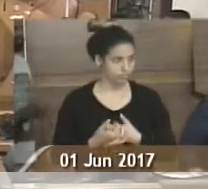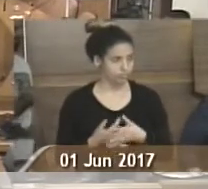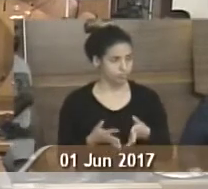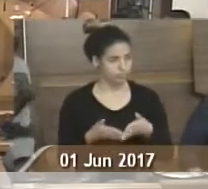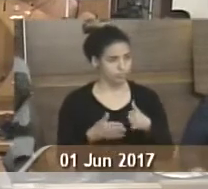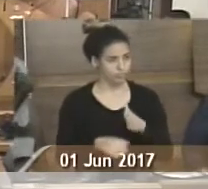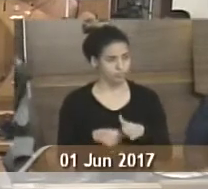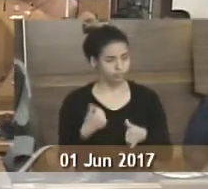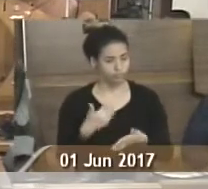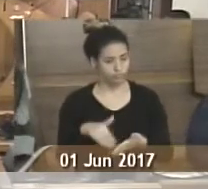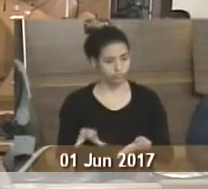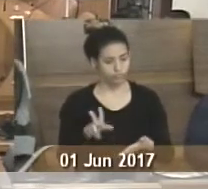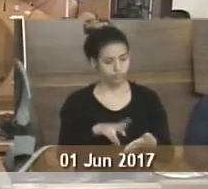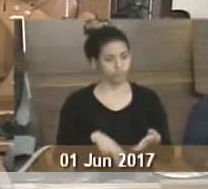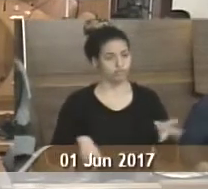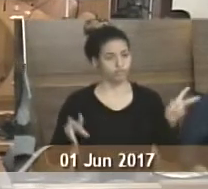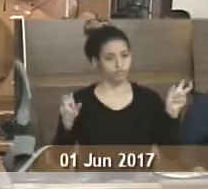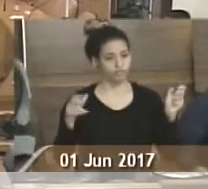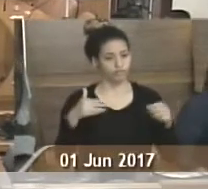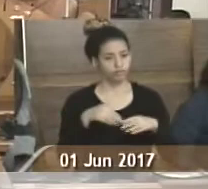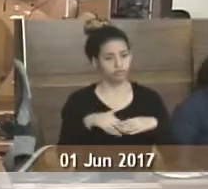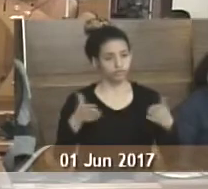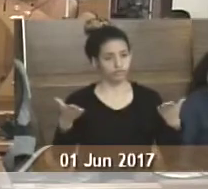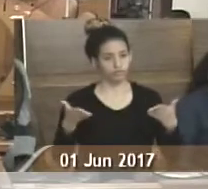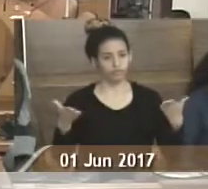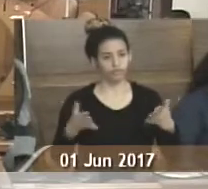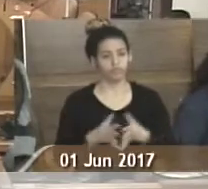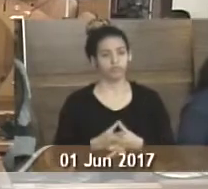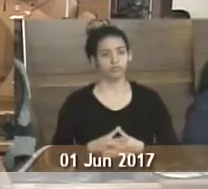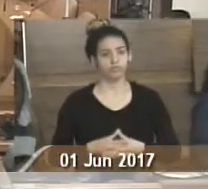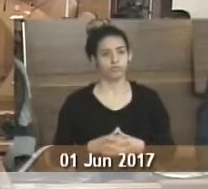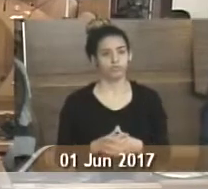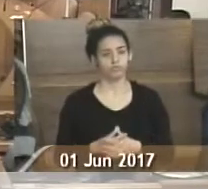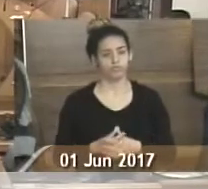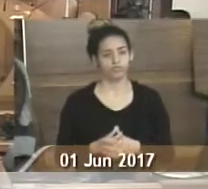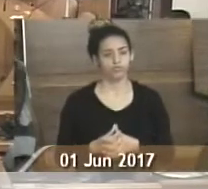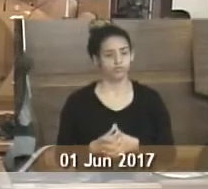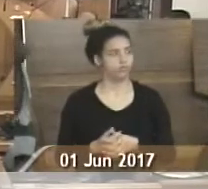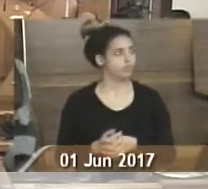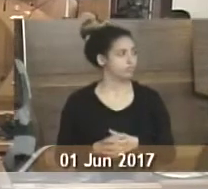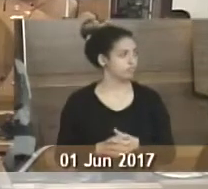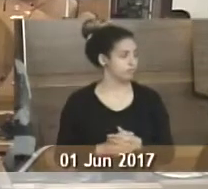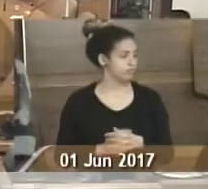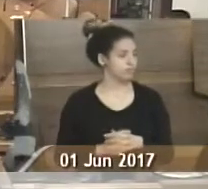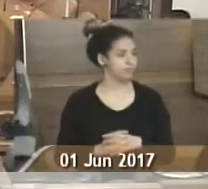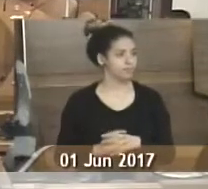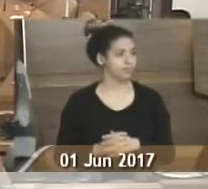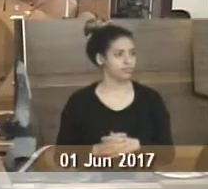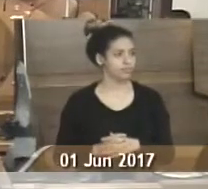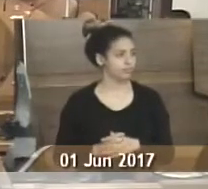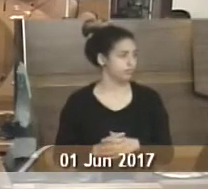Solicito a primeira secretária que proceda a leitura das matérias constantes na ordem do dia a serem colocados em discussão e votação.